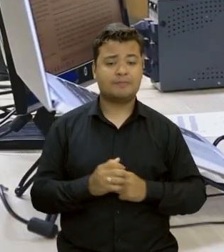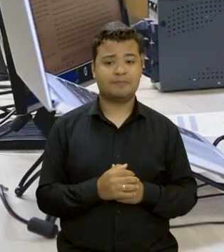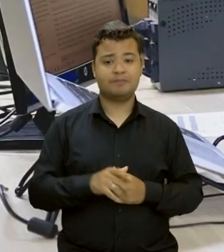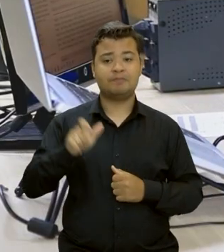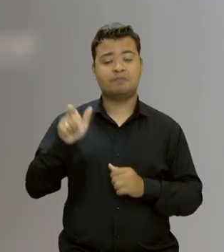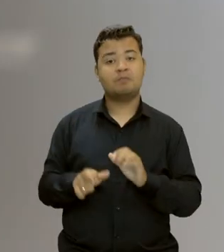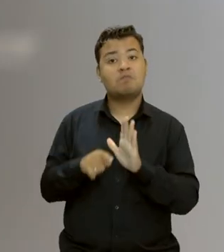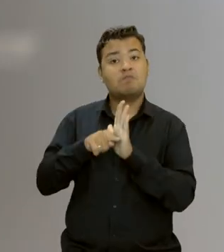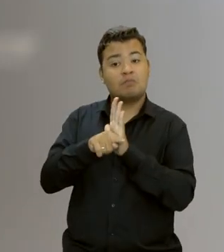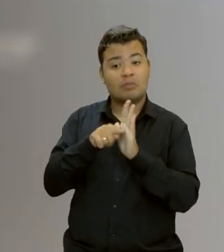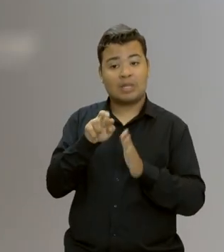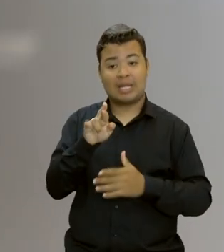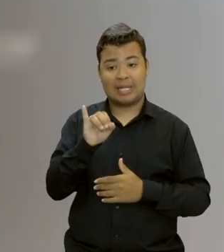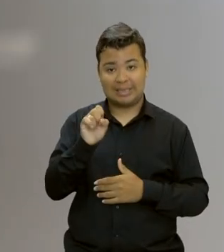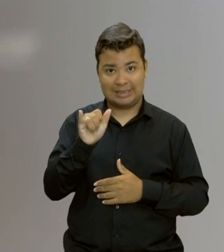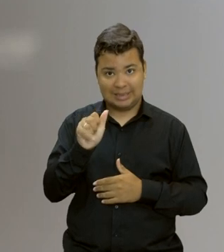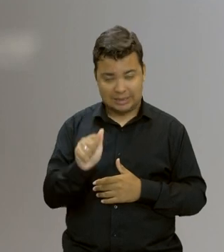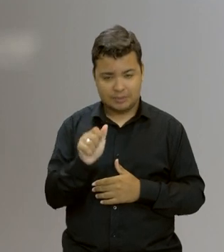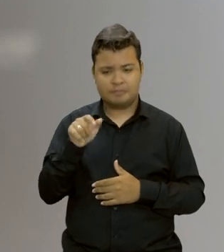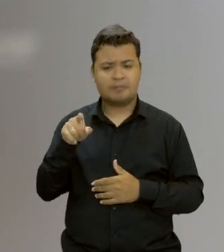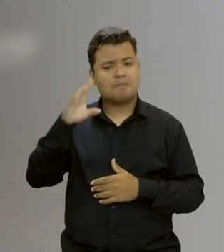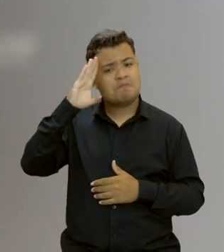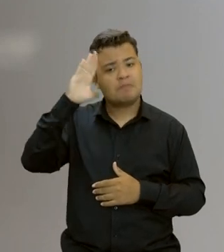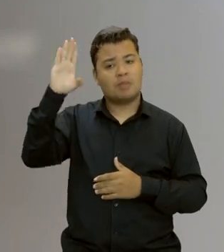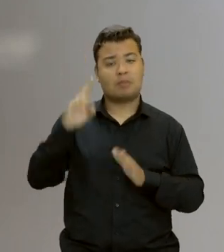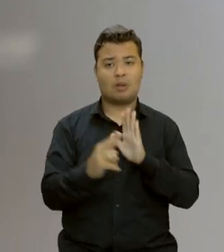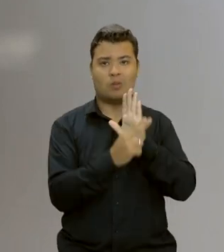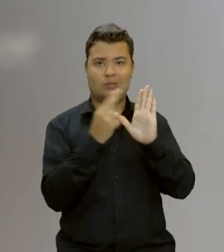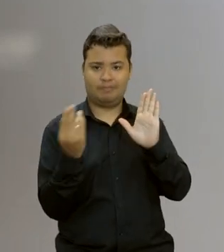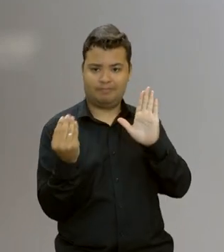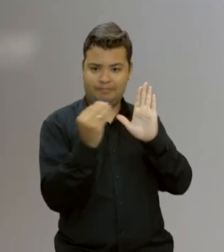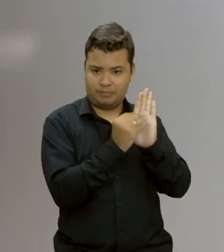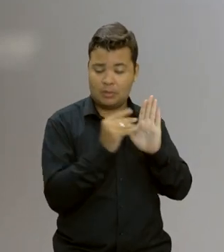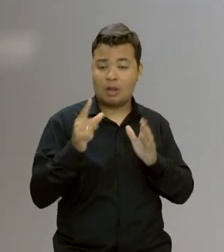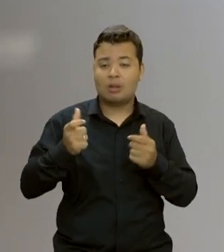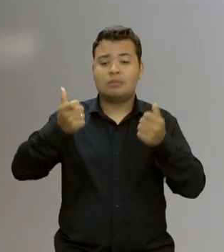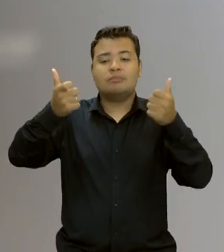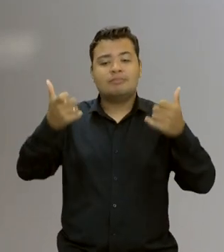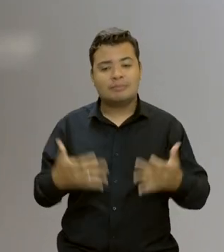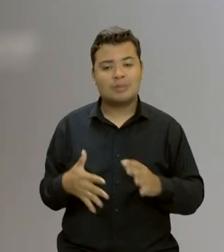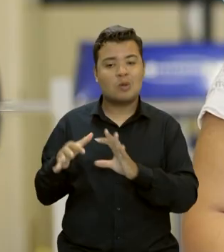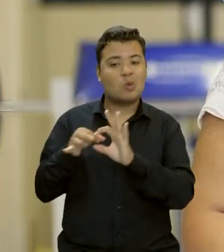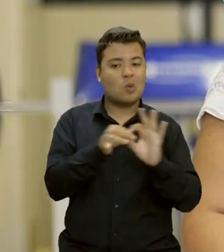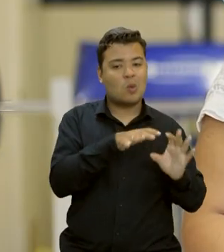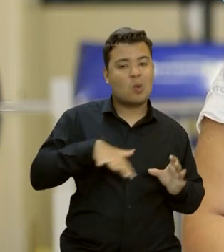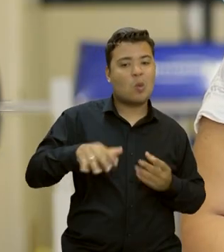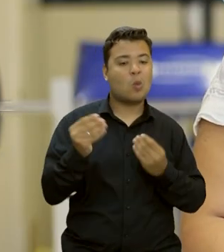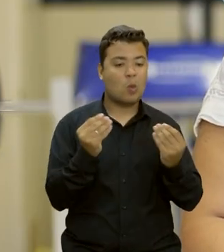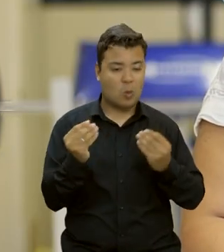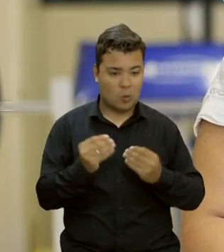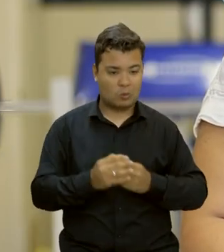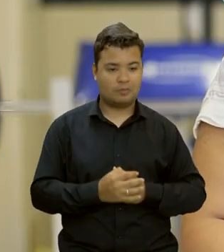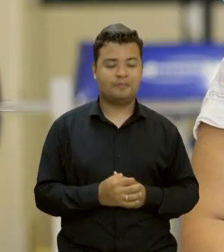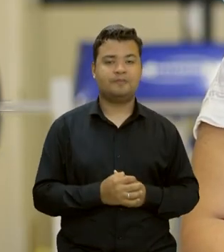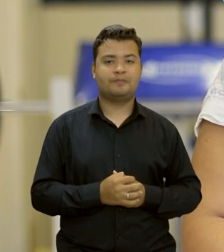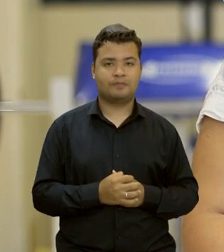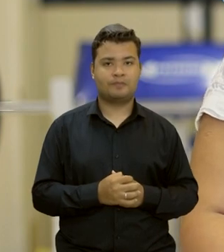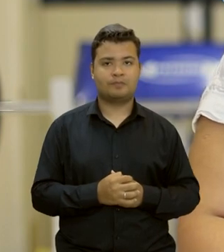pesquisadora Rízia Rocha, autora principal do artigo, explica o contexto analisado. Nós vimos que